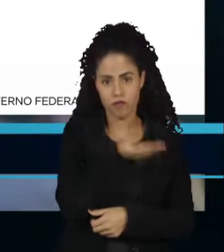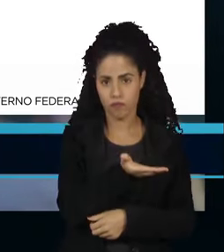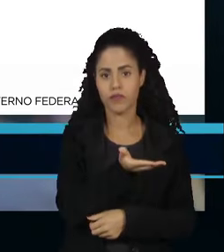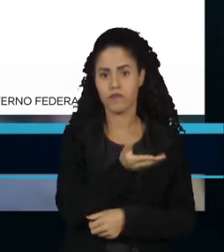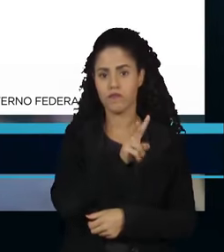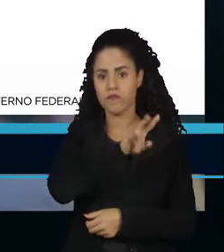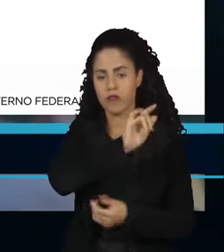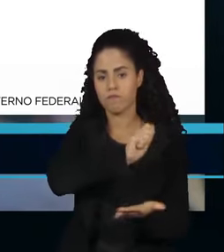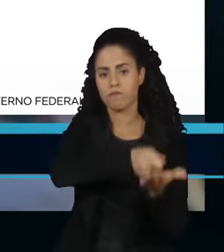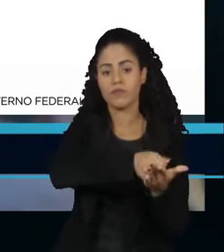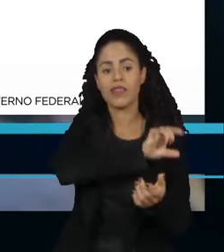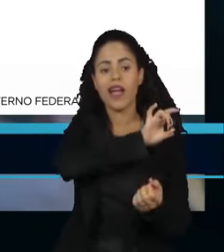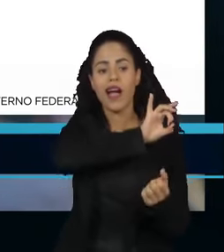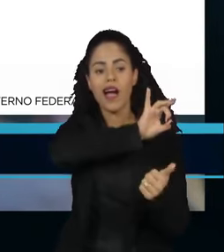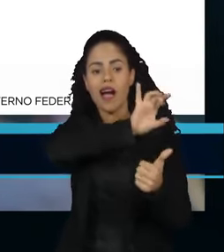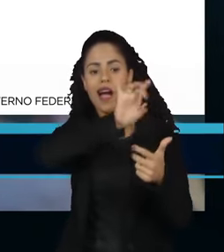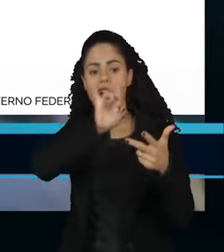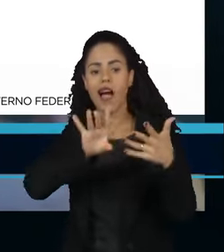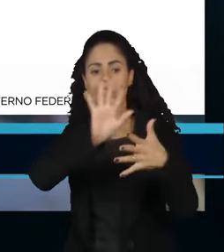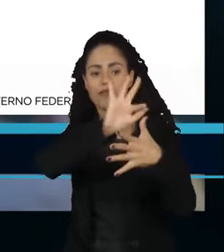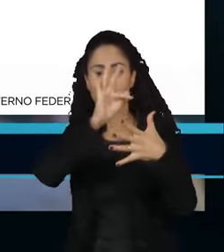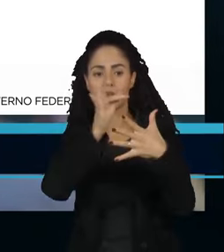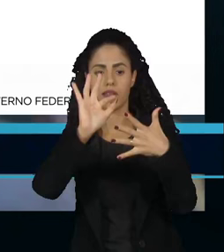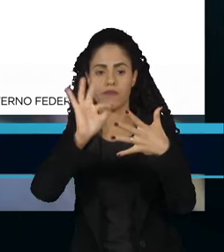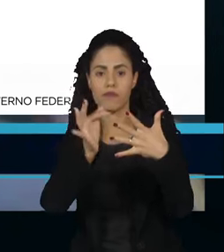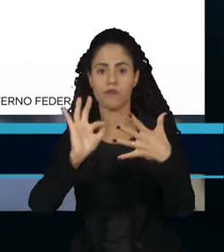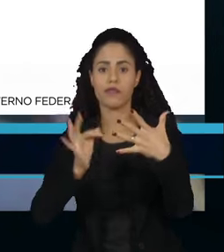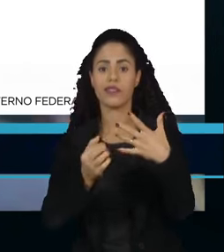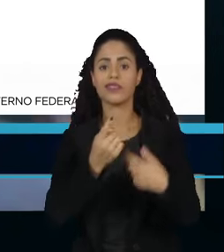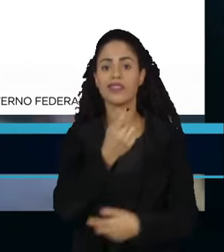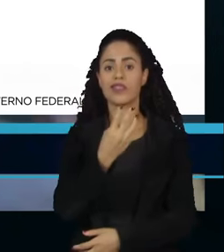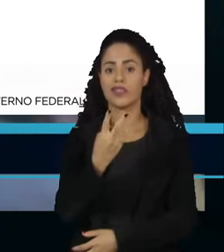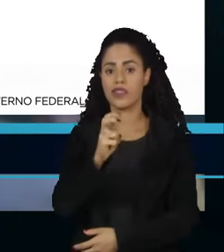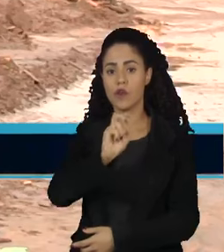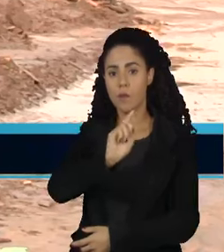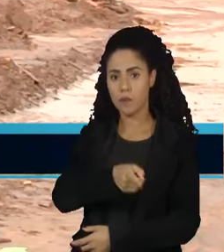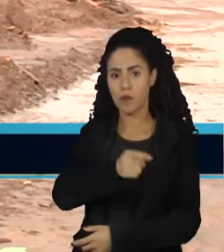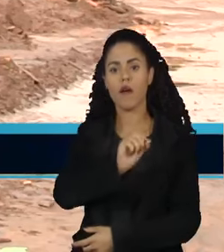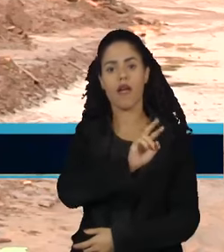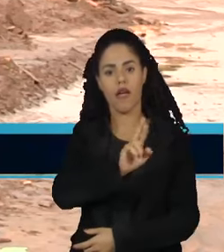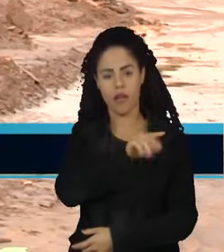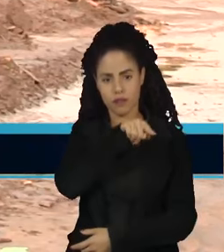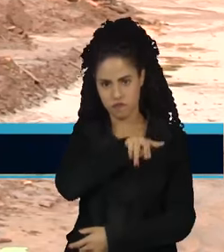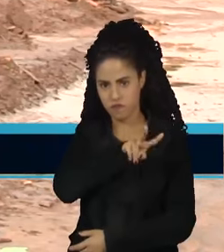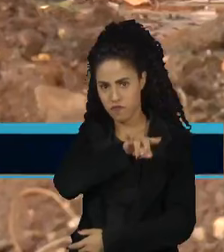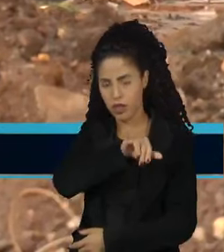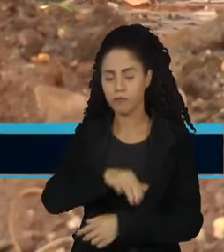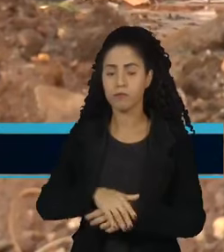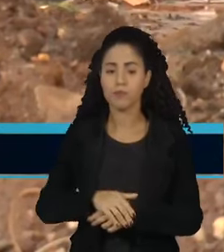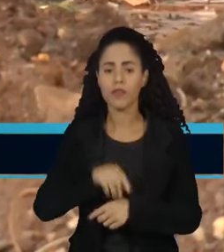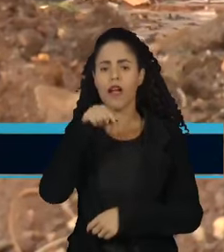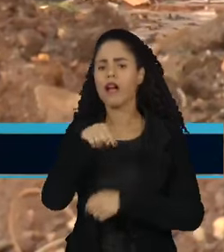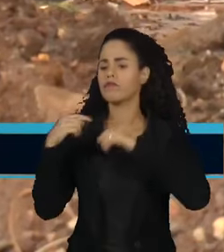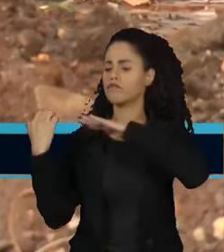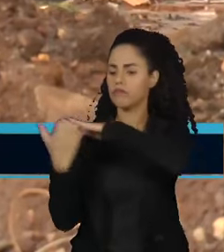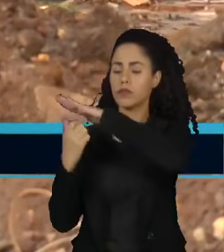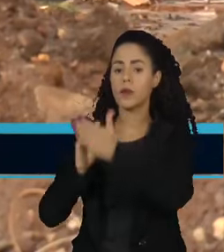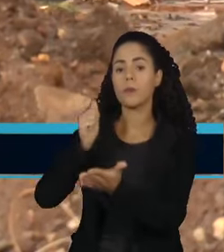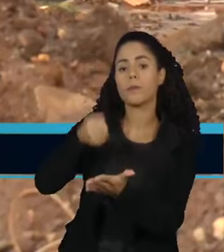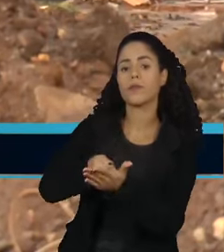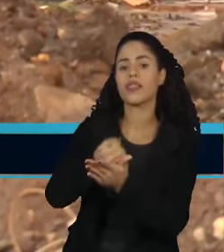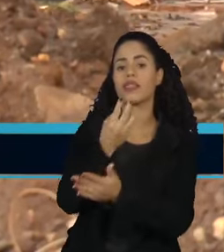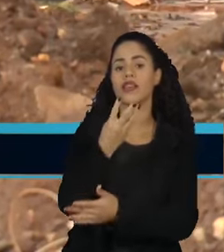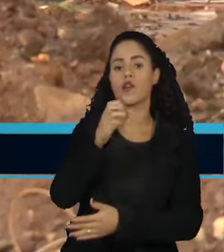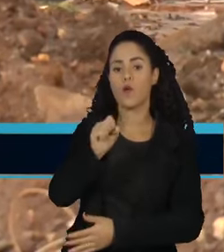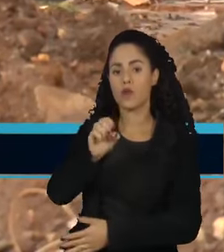Cada família deve receber cerca de 35 mil reais. Até aqui, as empresas já pagaram 38